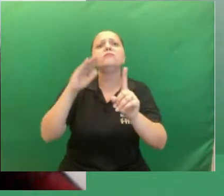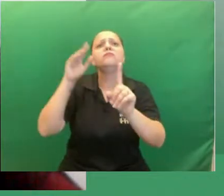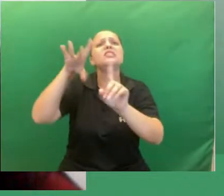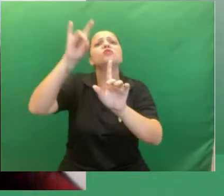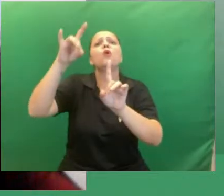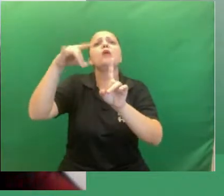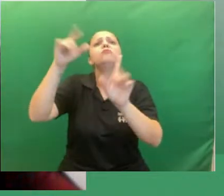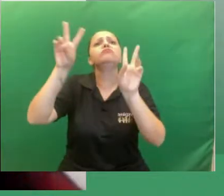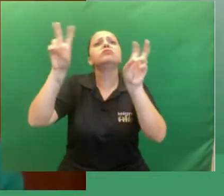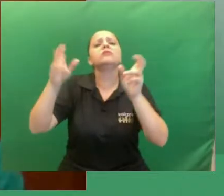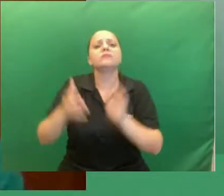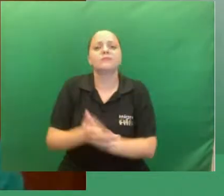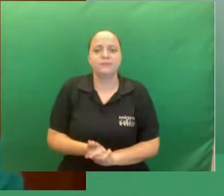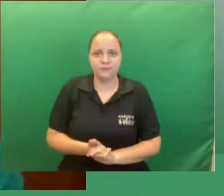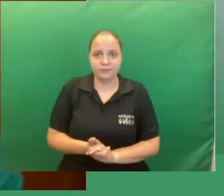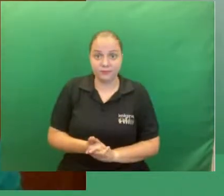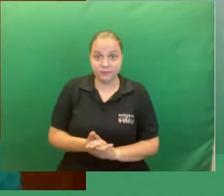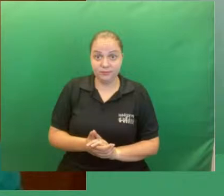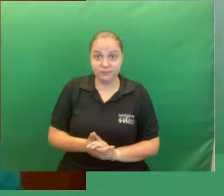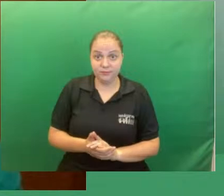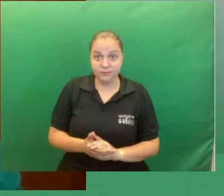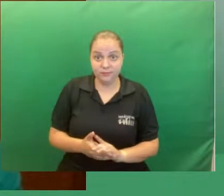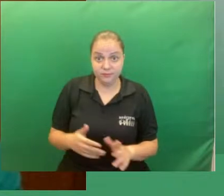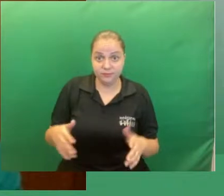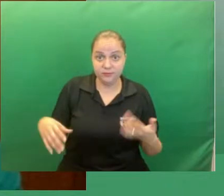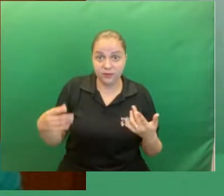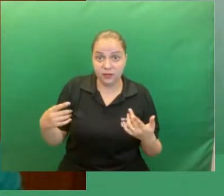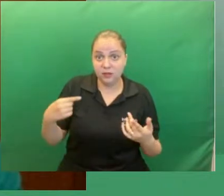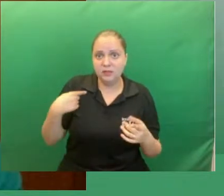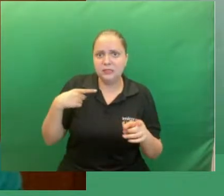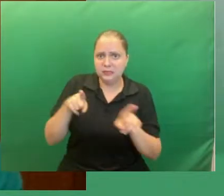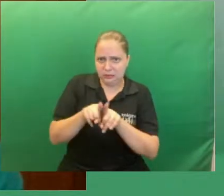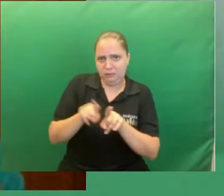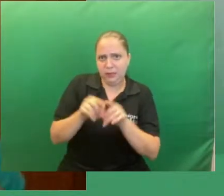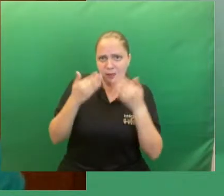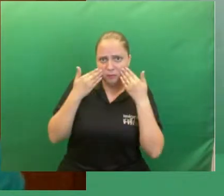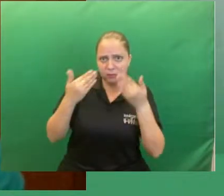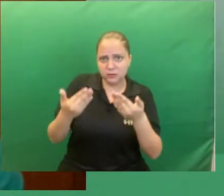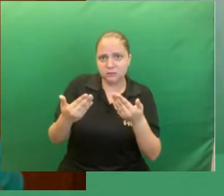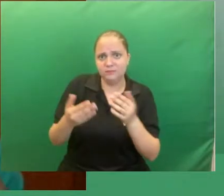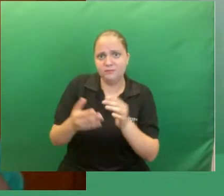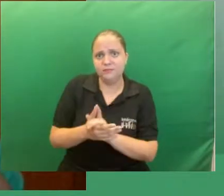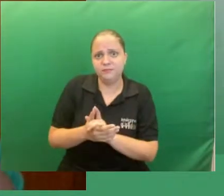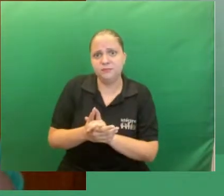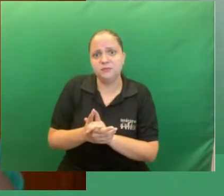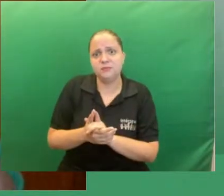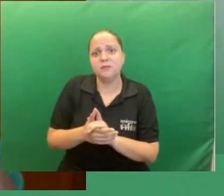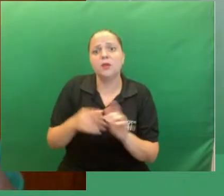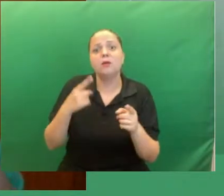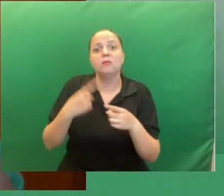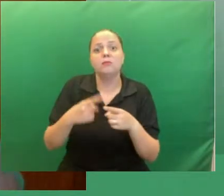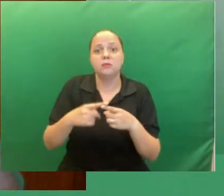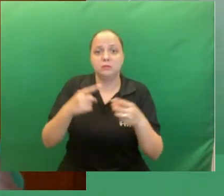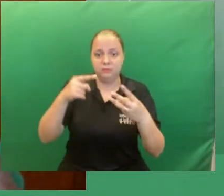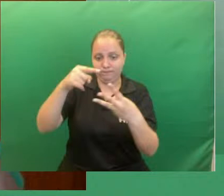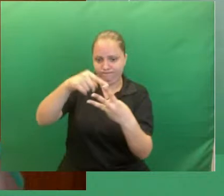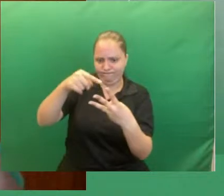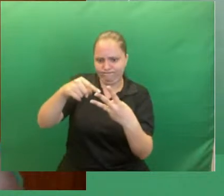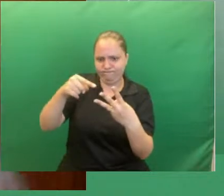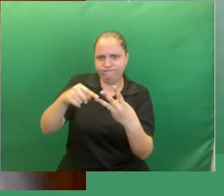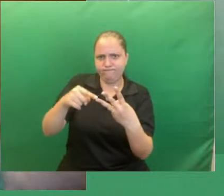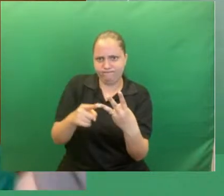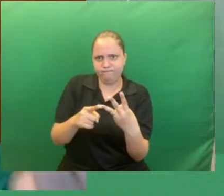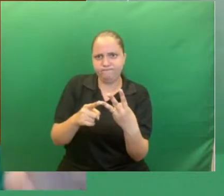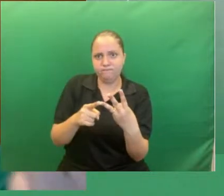bom Matheus eu até comentei na apresentação mas foram basicamente três princípios básicos né